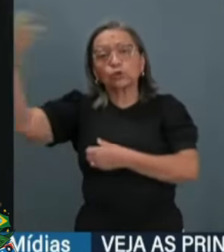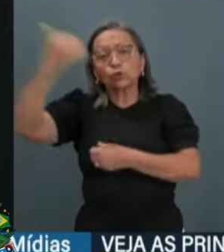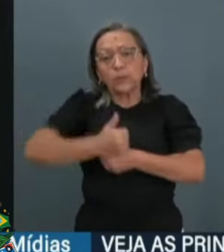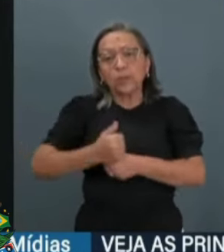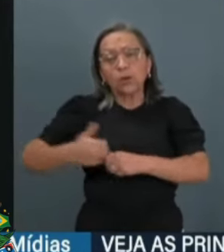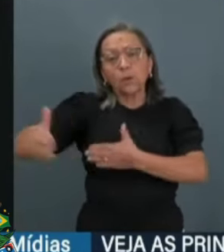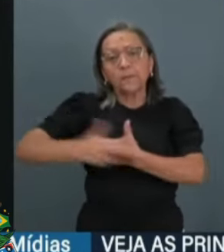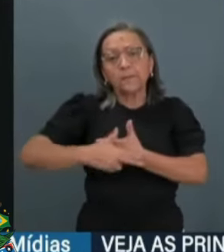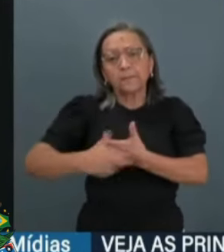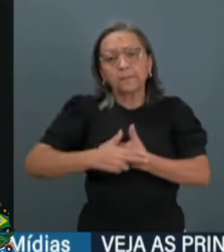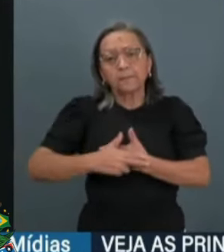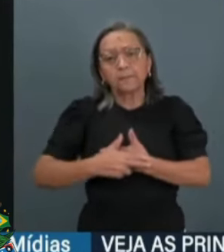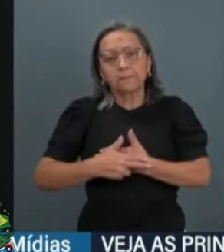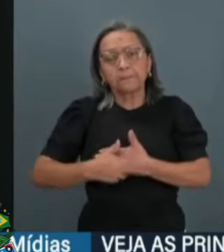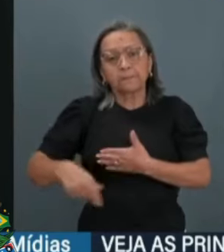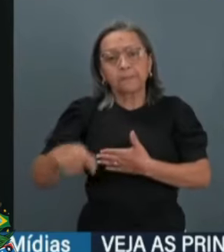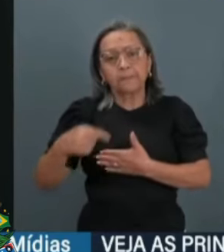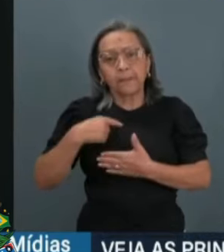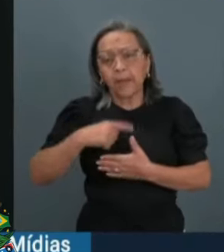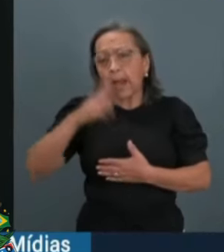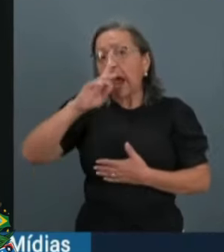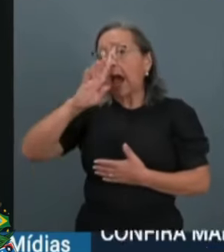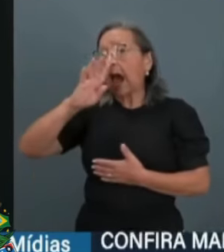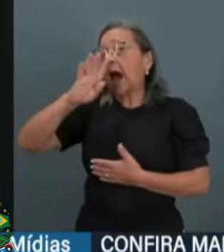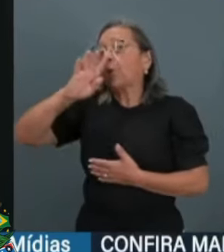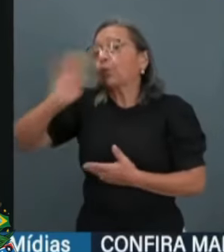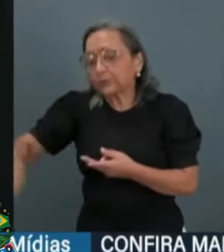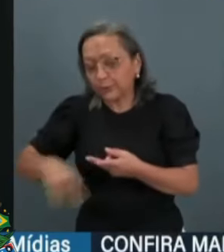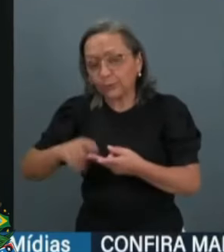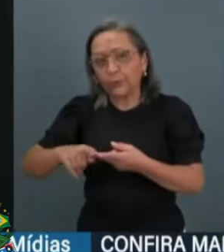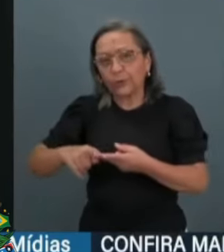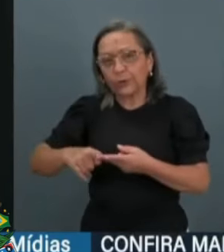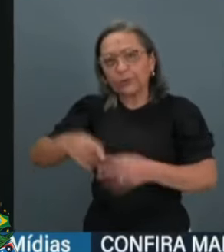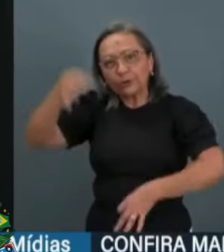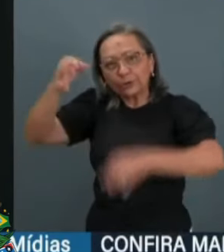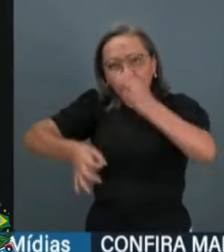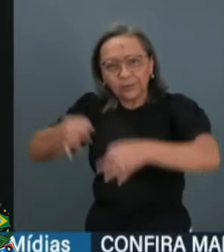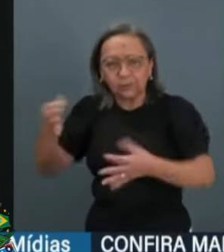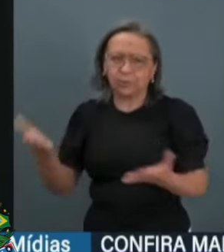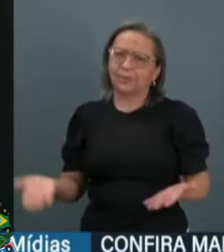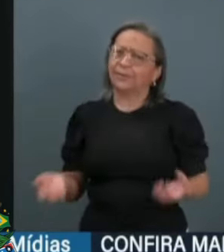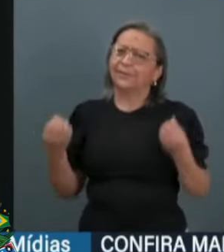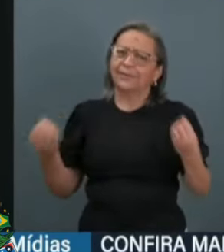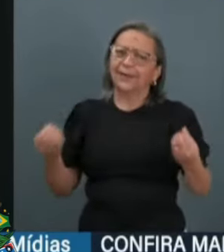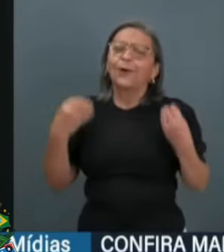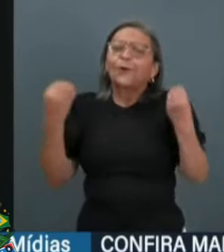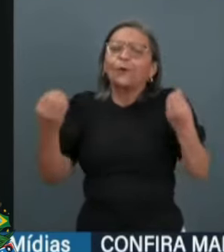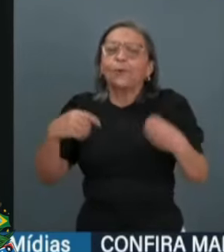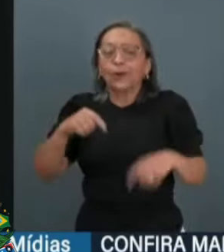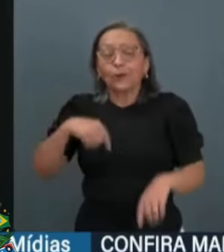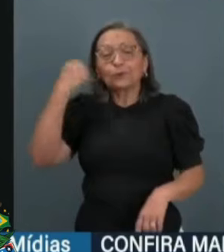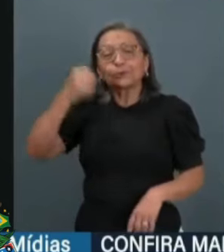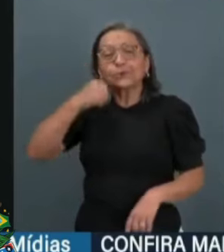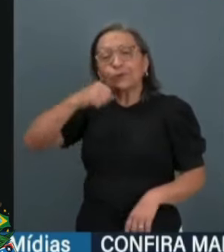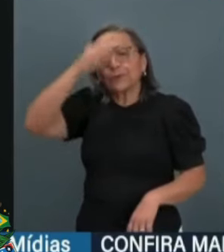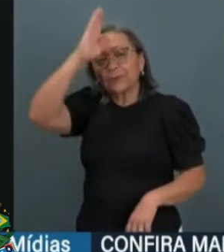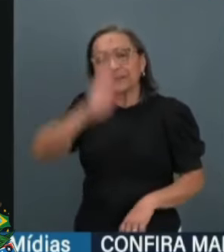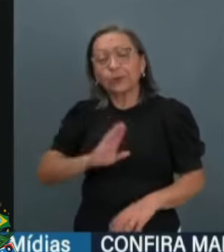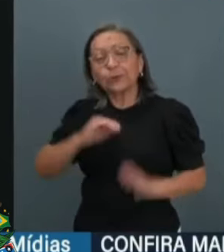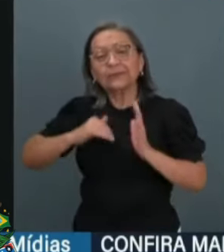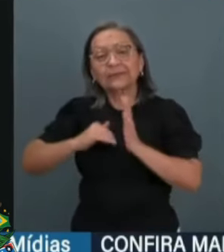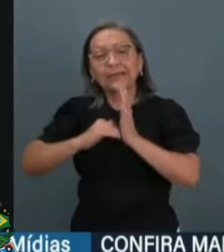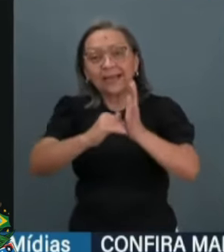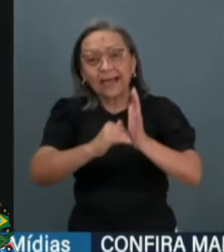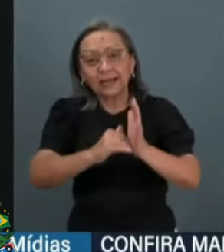de acusador e de julgador. Ora, como é que o senador da República, o Senado Federal,